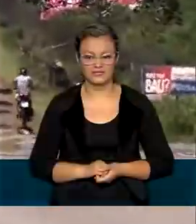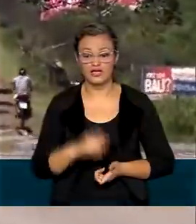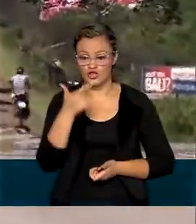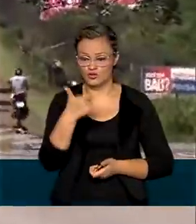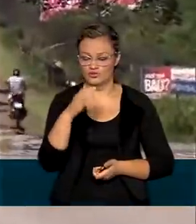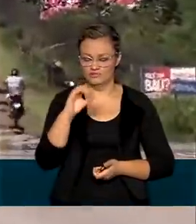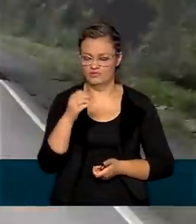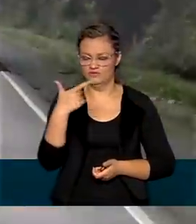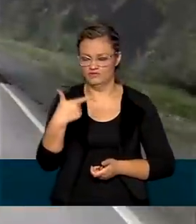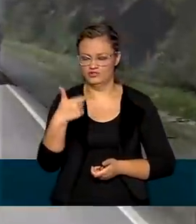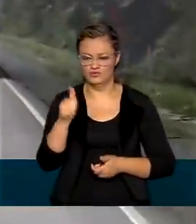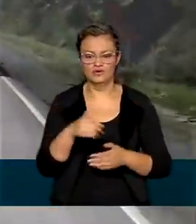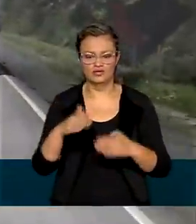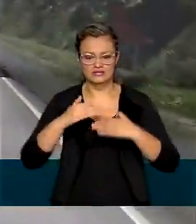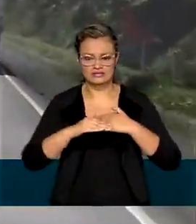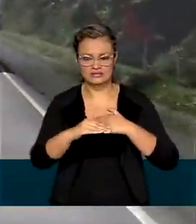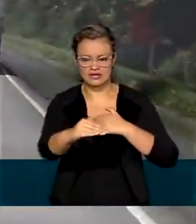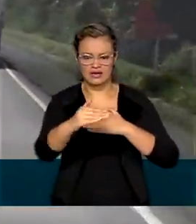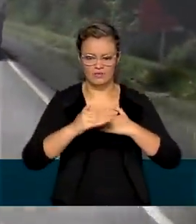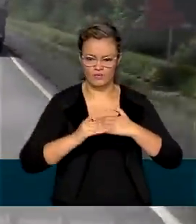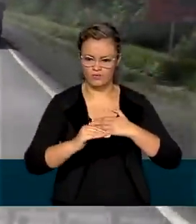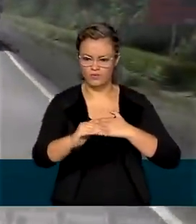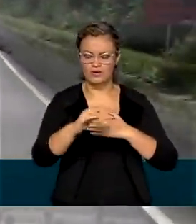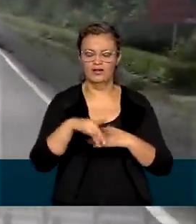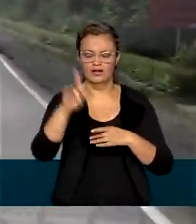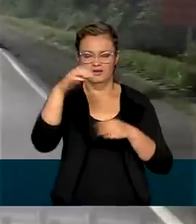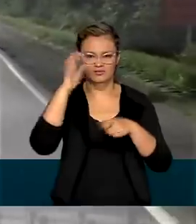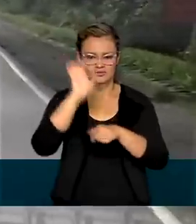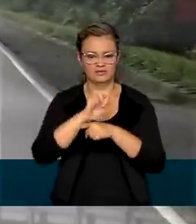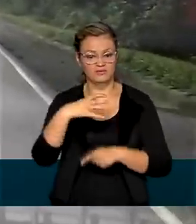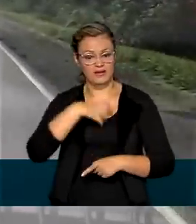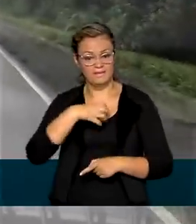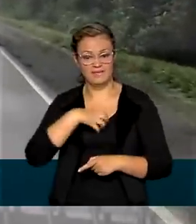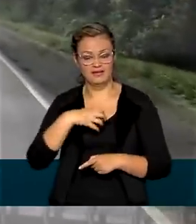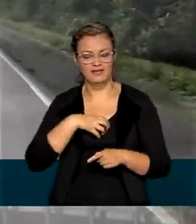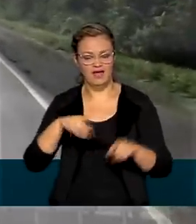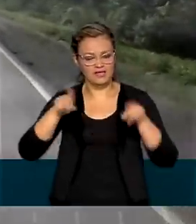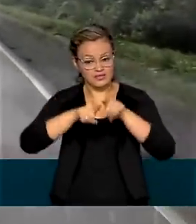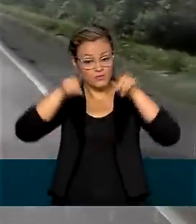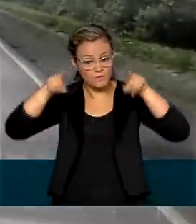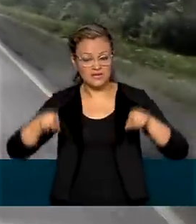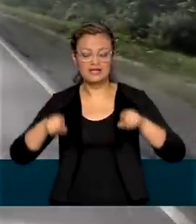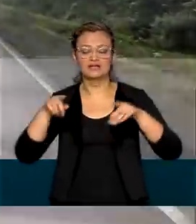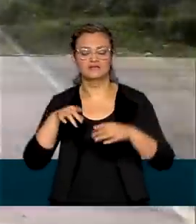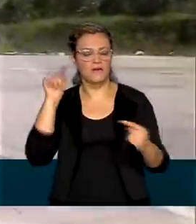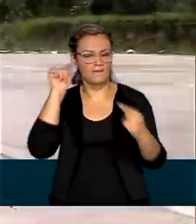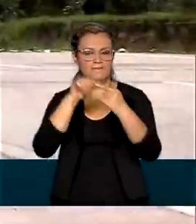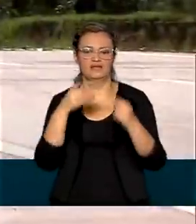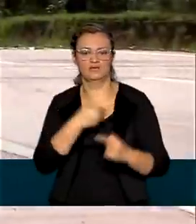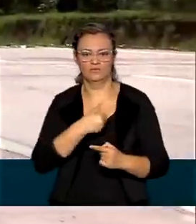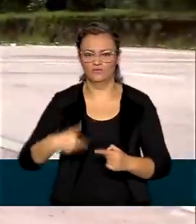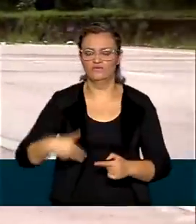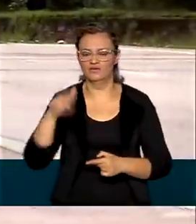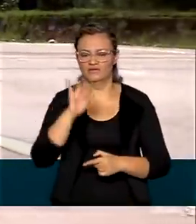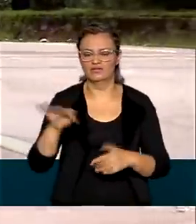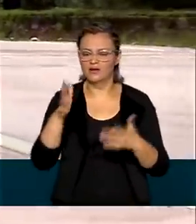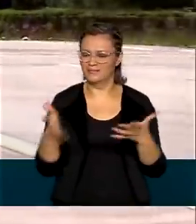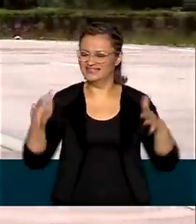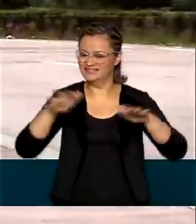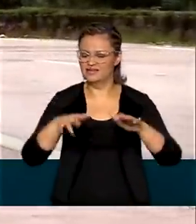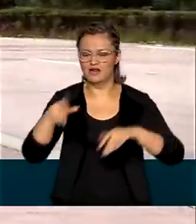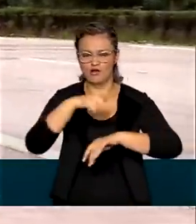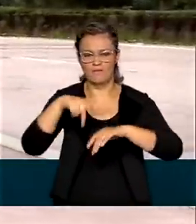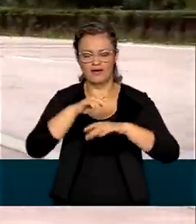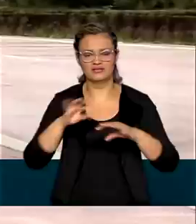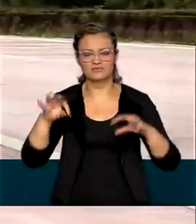180 quilômetros de novas pistas somente no estado da Bahia. Essa duplicação faz parte da meta do governo federal de integrar todo